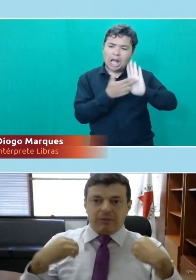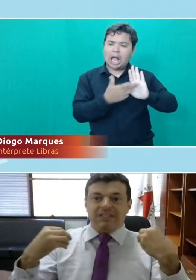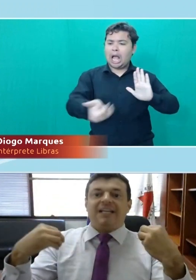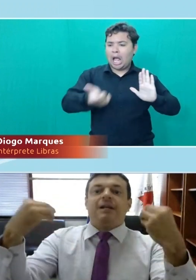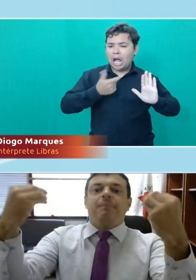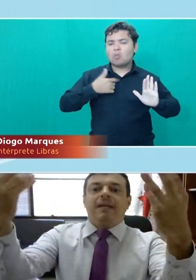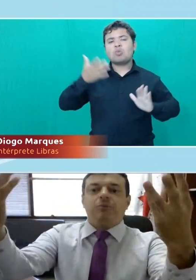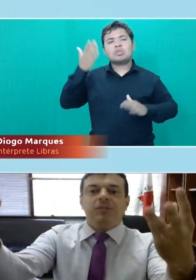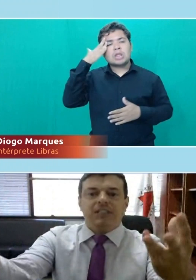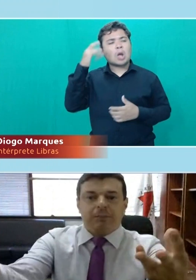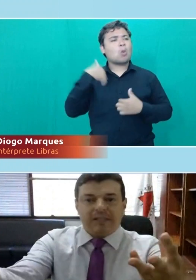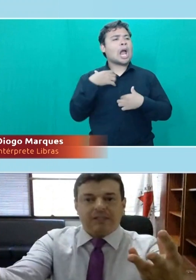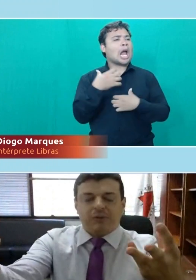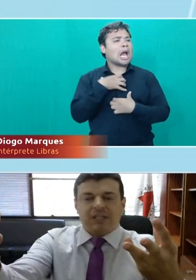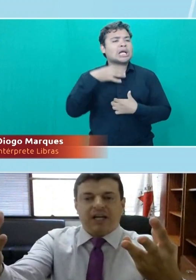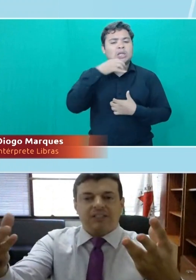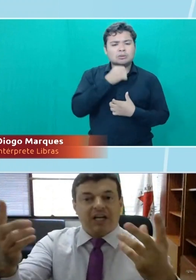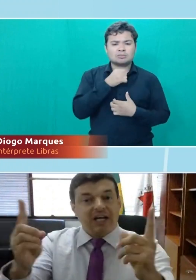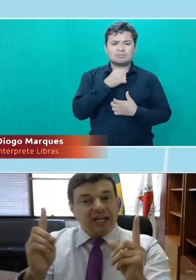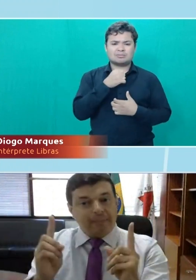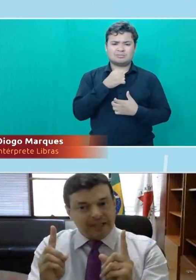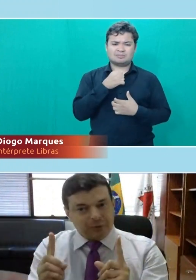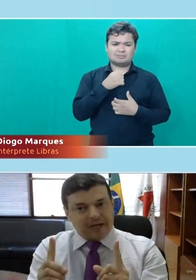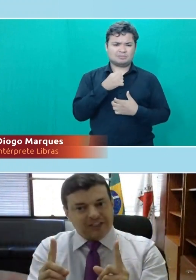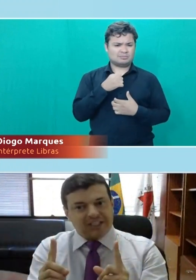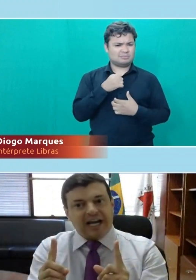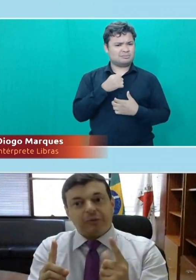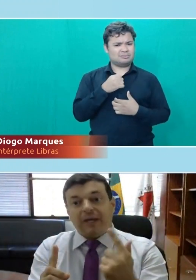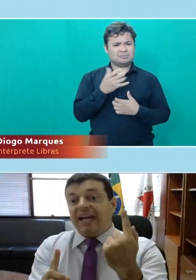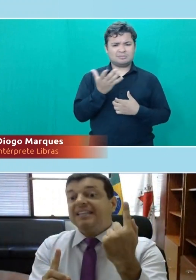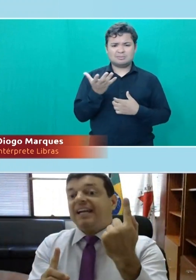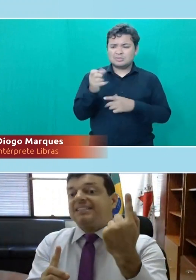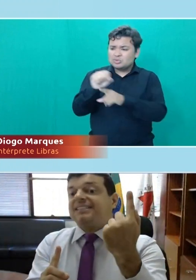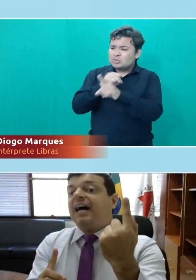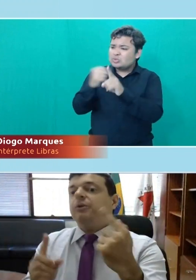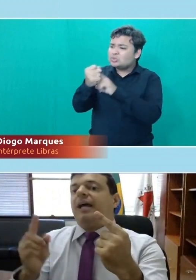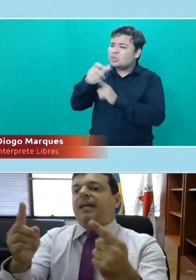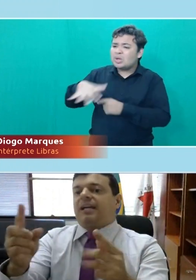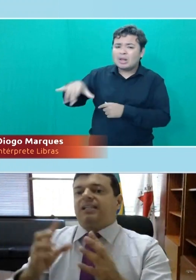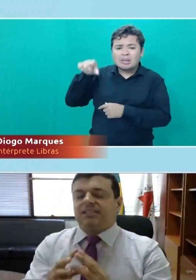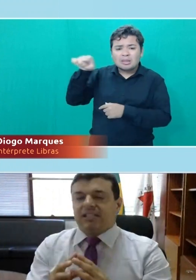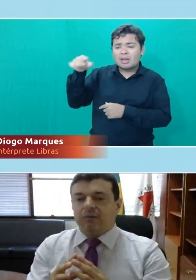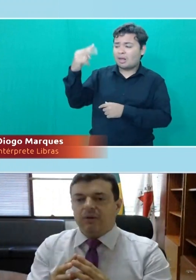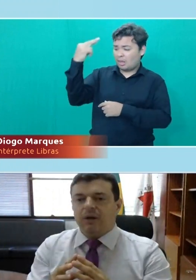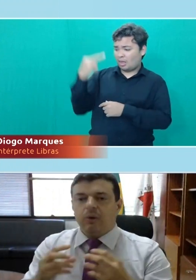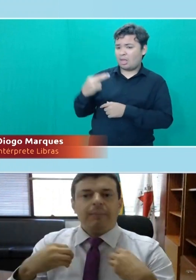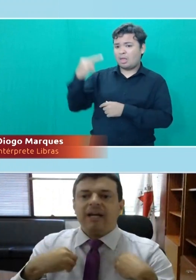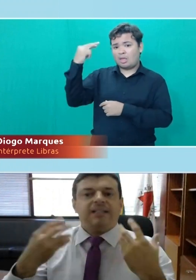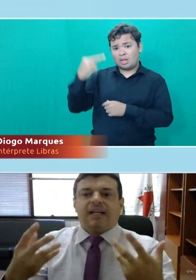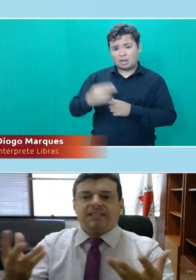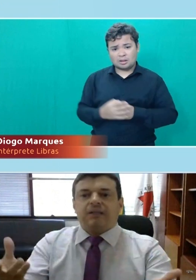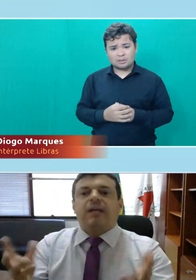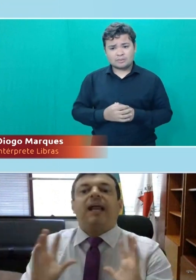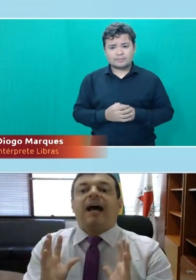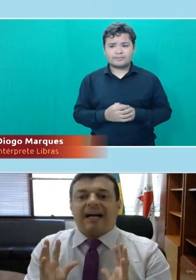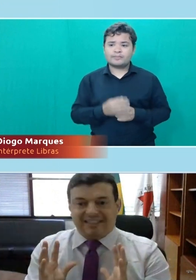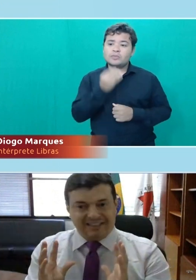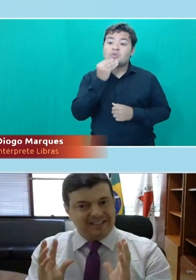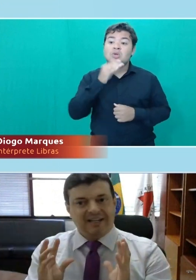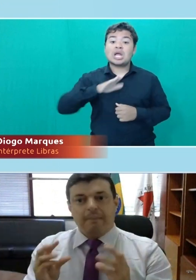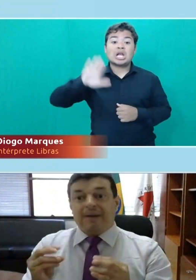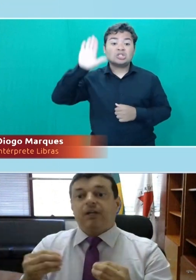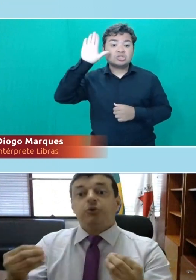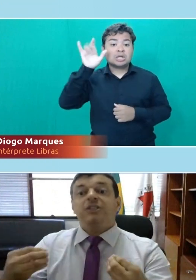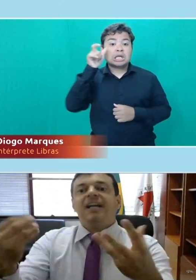entendimento, em detrimento do entendimento da sociedade. Lembrando que o candidato é interessado naquela decisão, não é porque ele é interessado que ela é